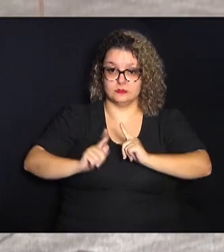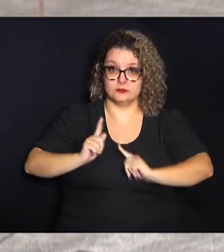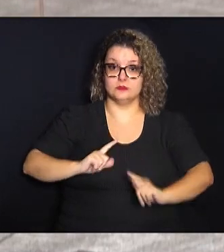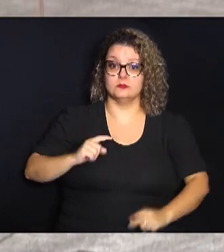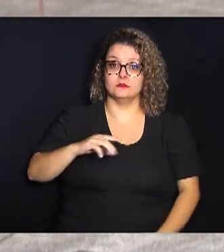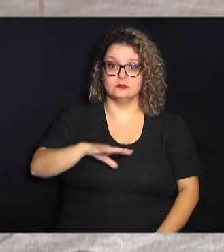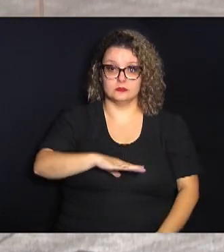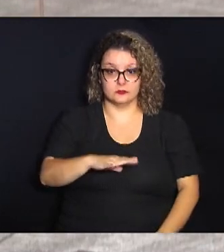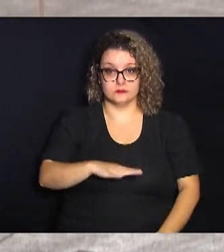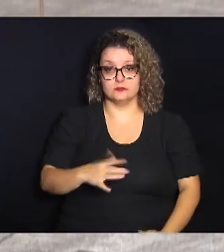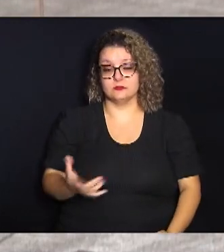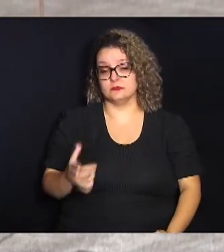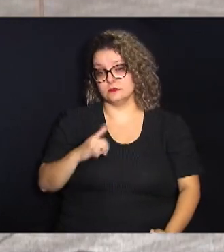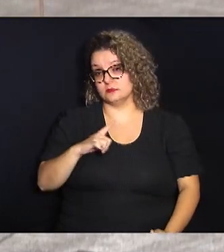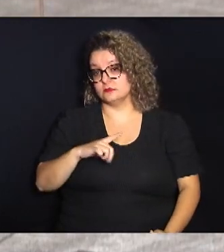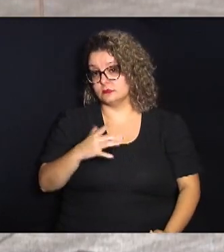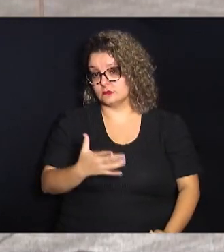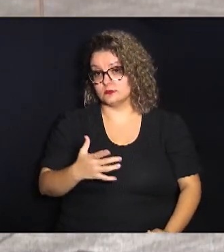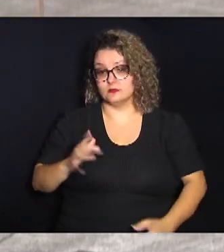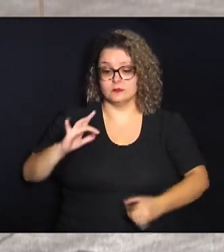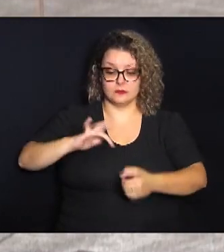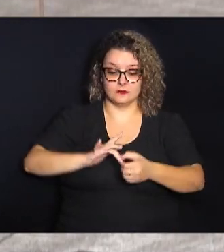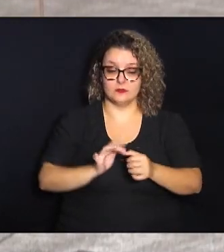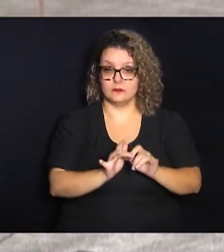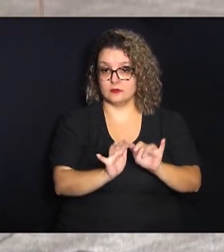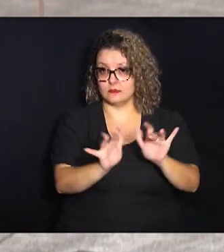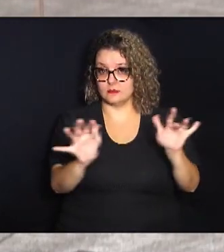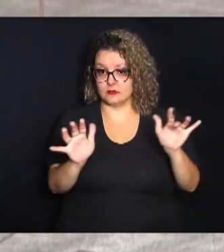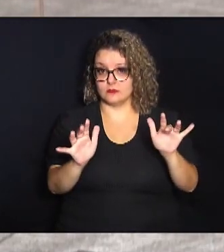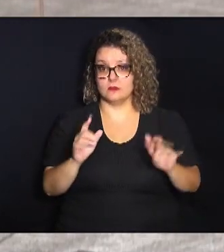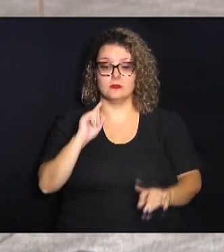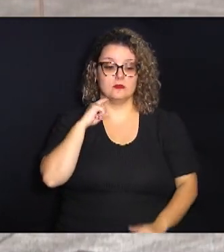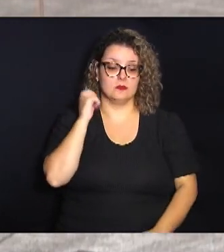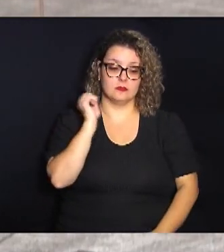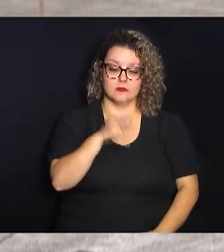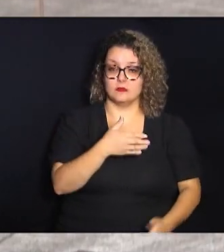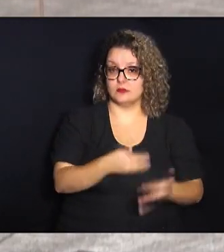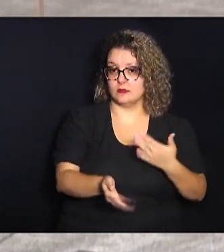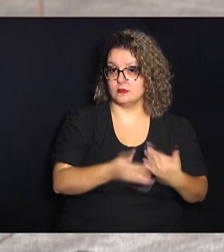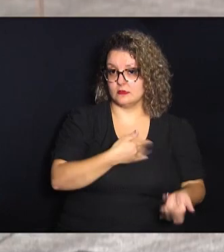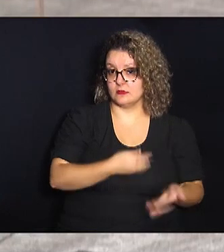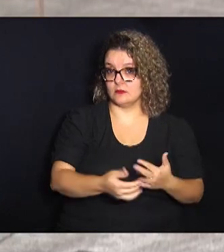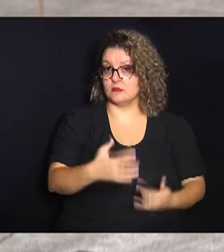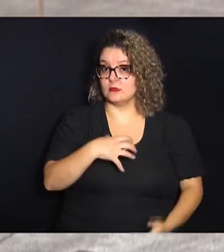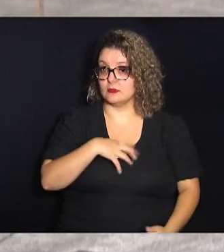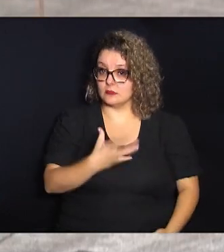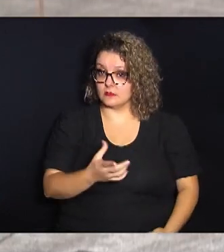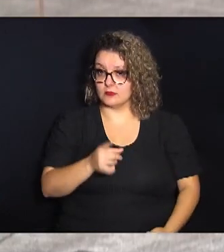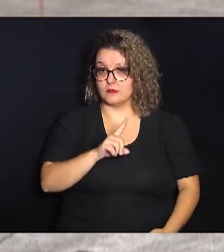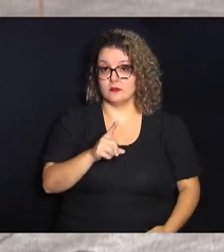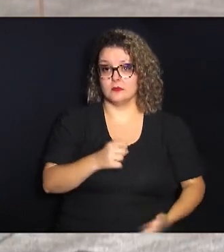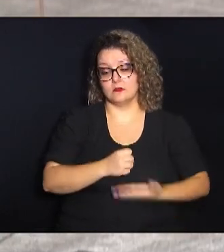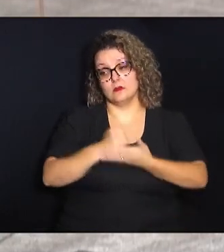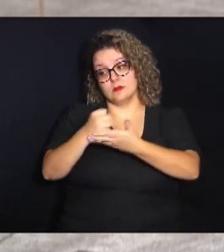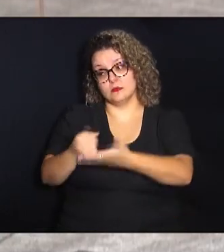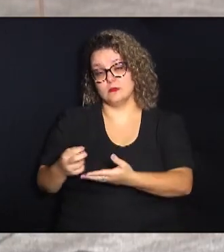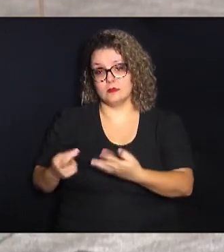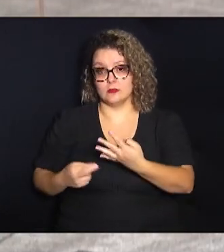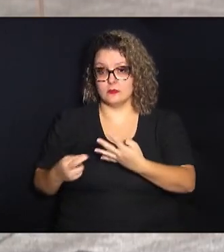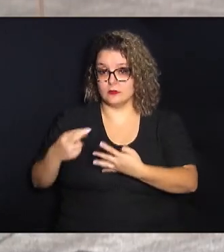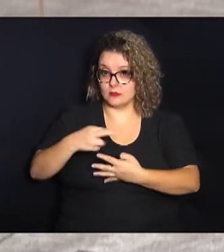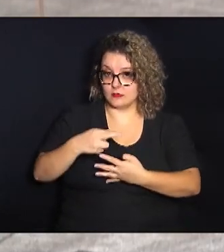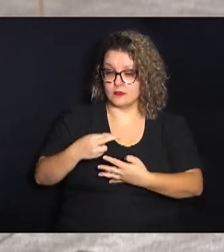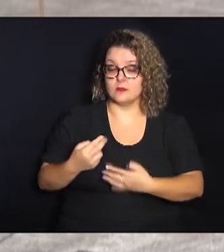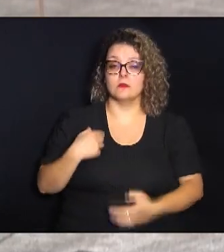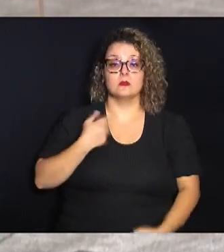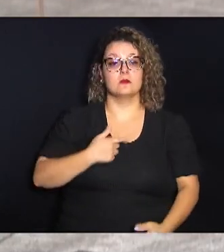que acaba tendo ali criadores de dengue o pessoal acaba descartando irregularmente não leva até o ecoponto e a gente